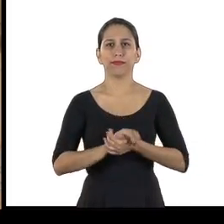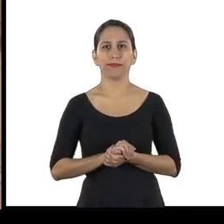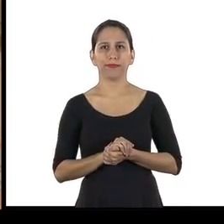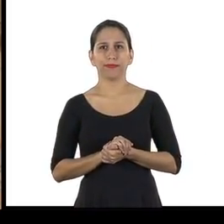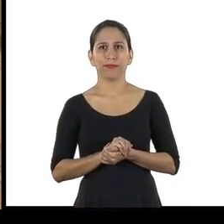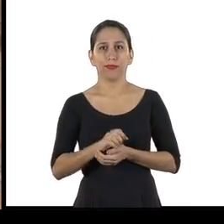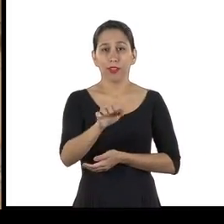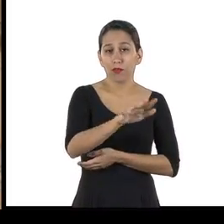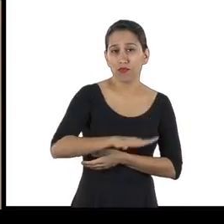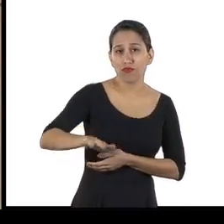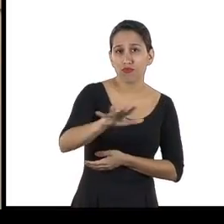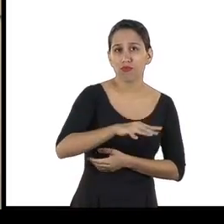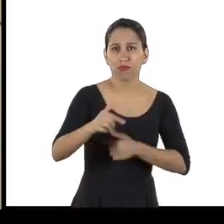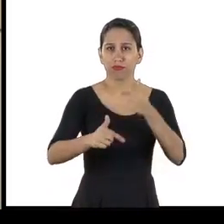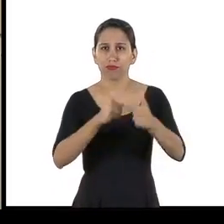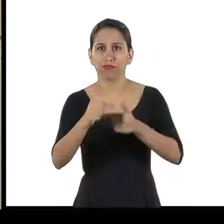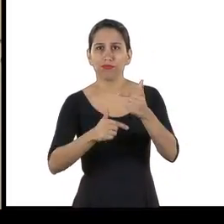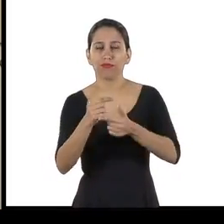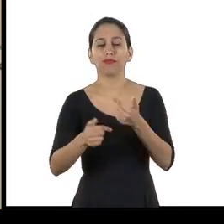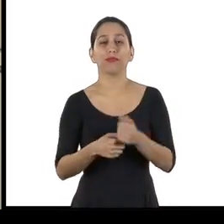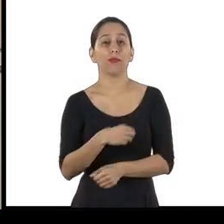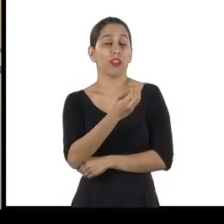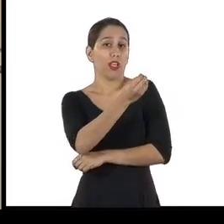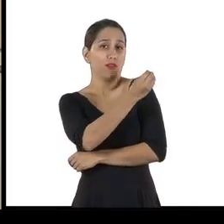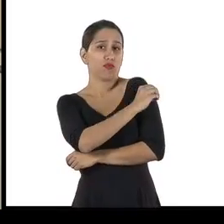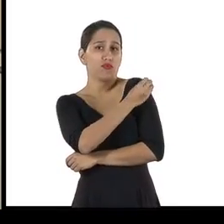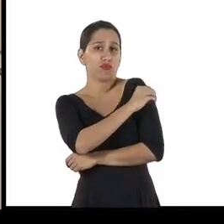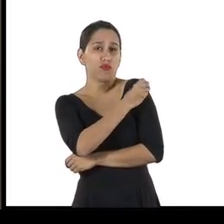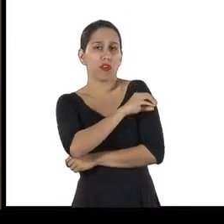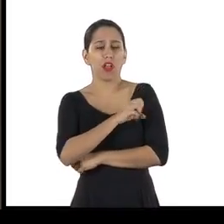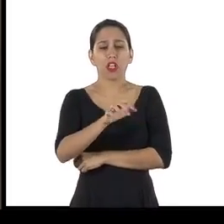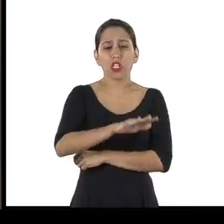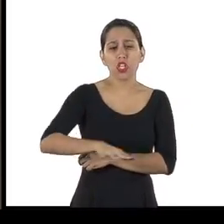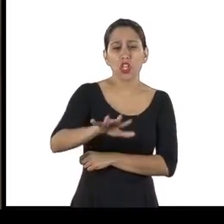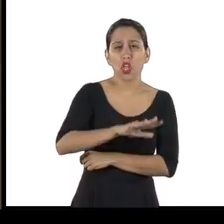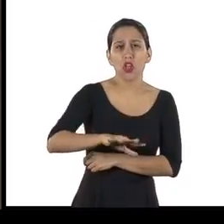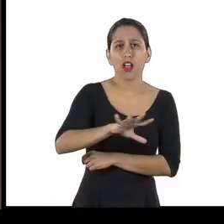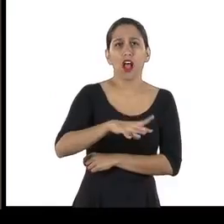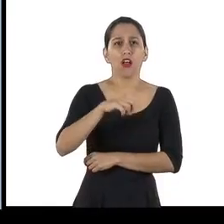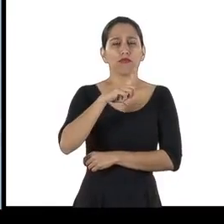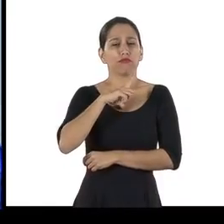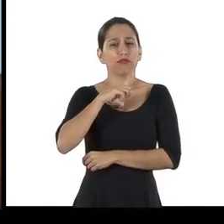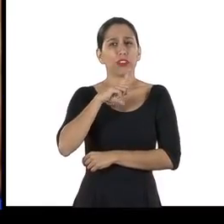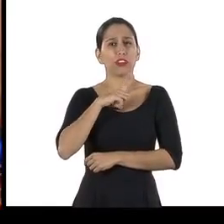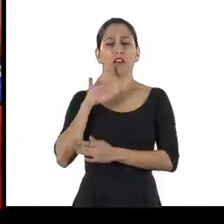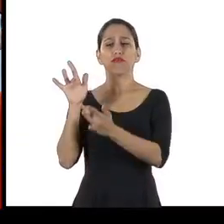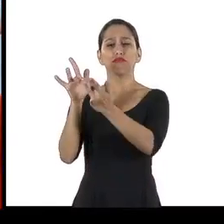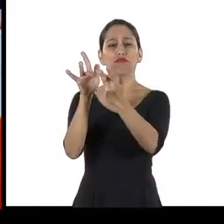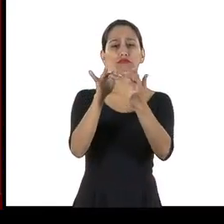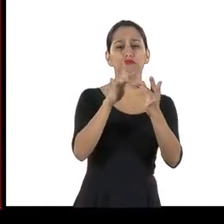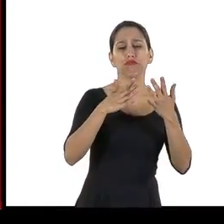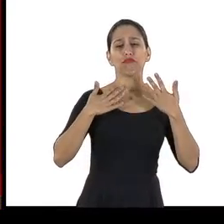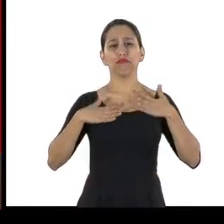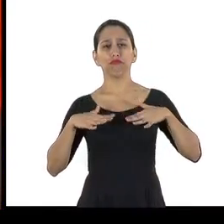tudo funcionando E áreas de vivência para garantir sua saúde e a qualidade de vida